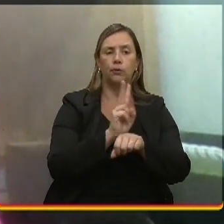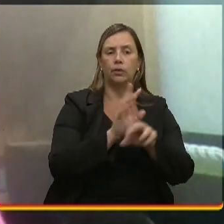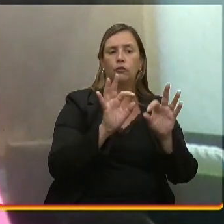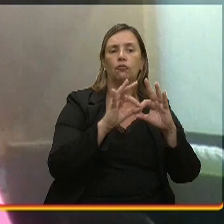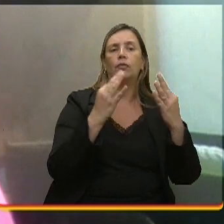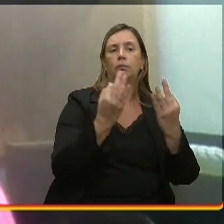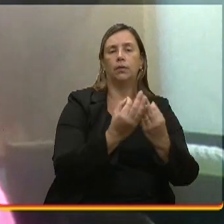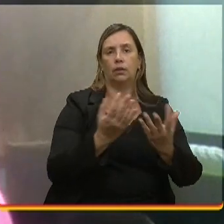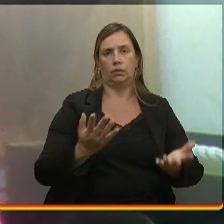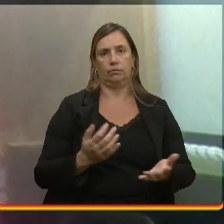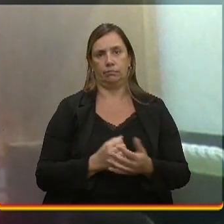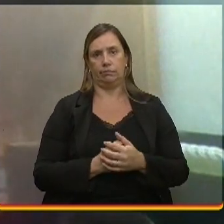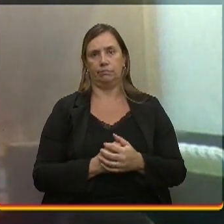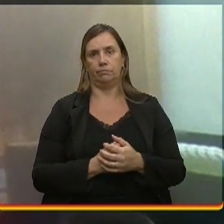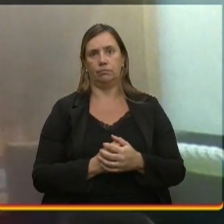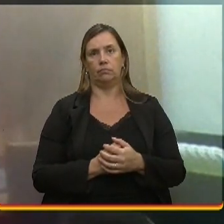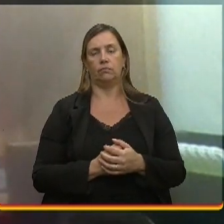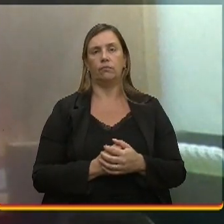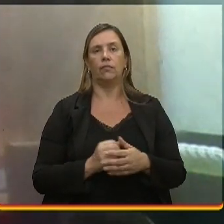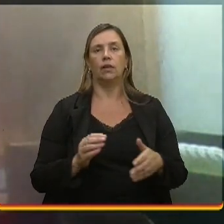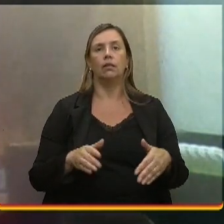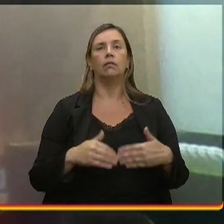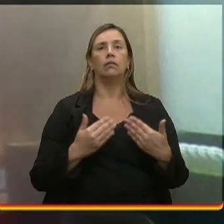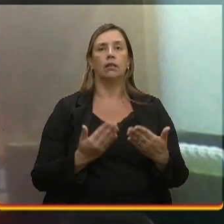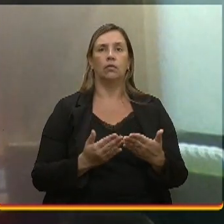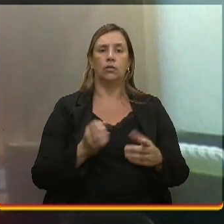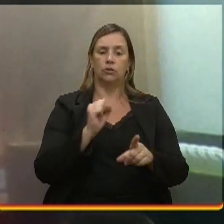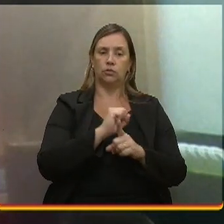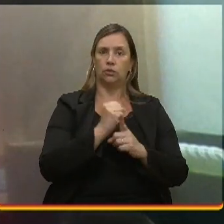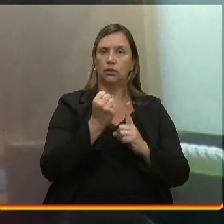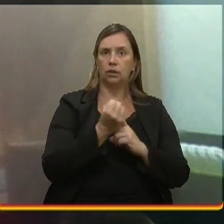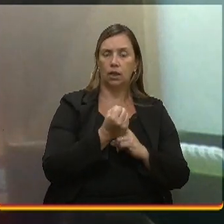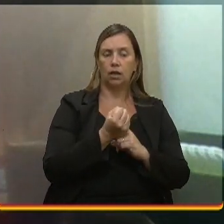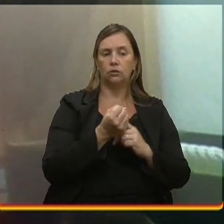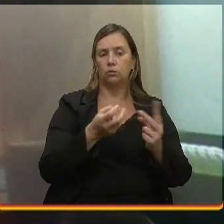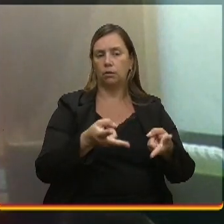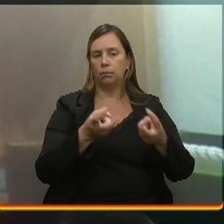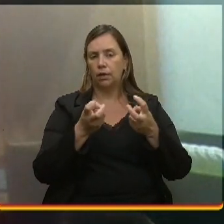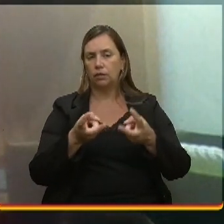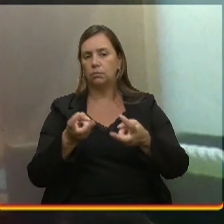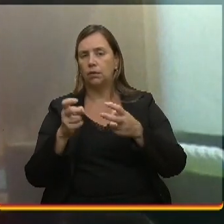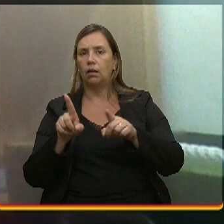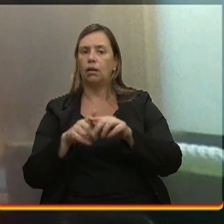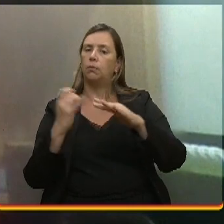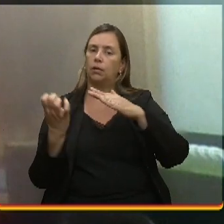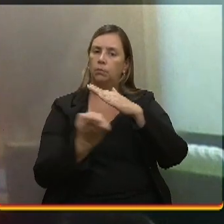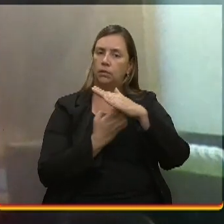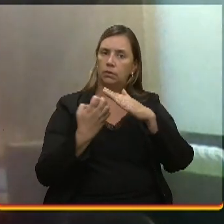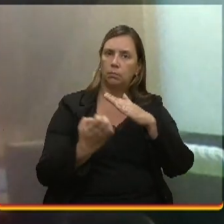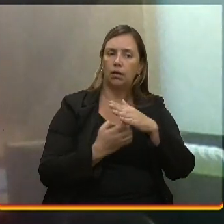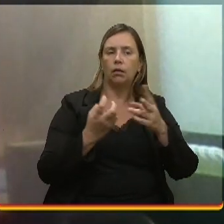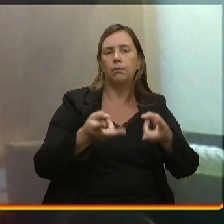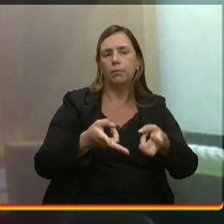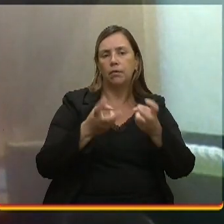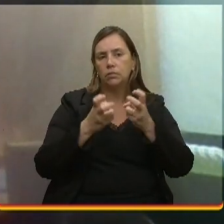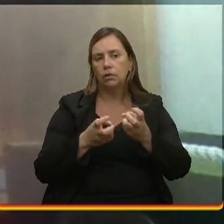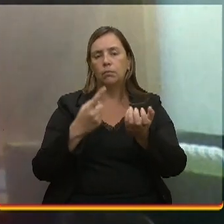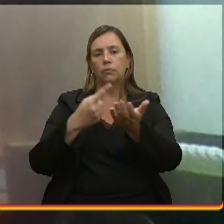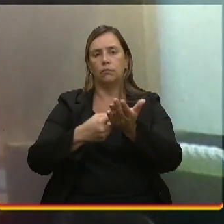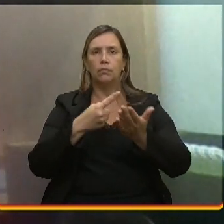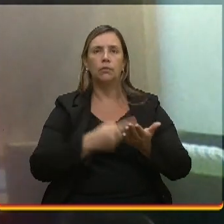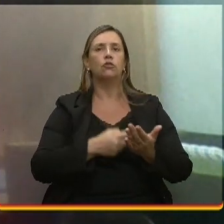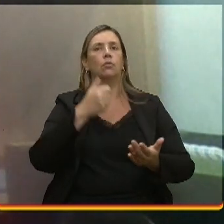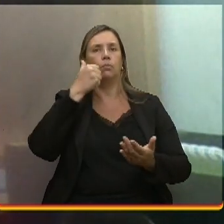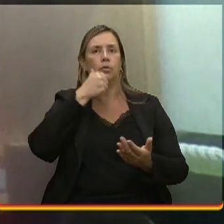Se você não tiver dinheiro no bolso, o vai trazer? Então, acho que isso a sociedade foi vendo e os empresários também foram vendo o comprometimento das mulheres e essa